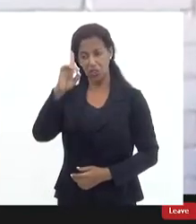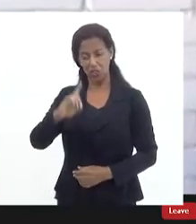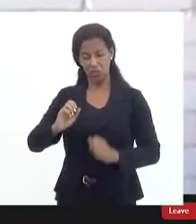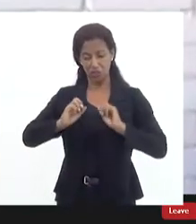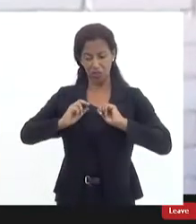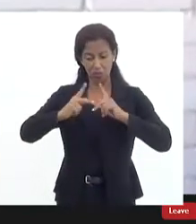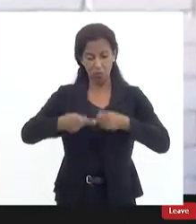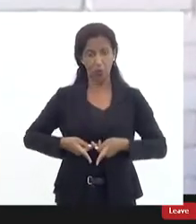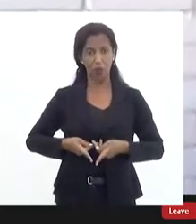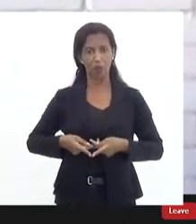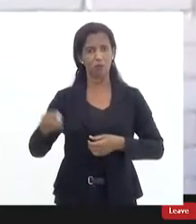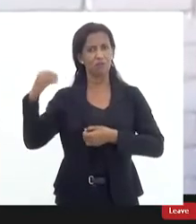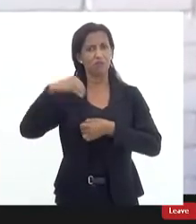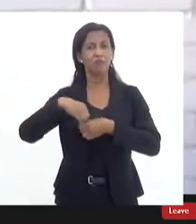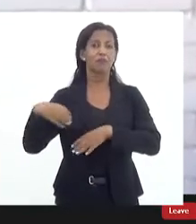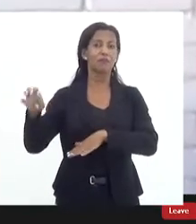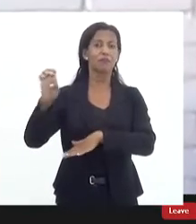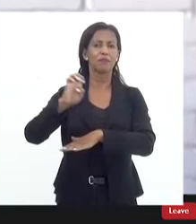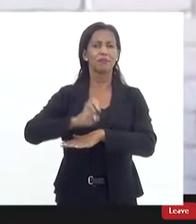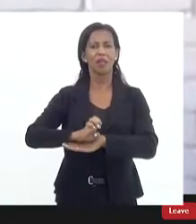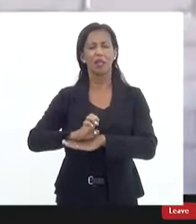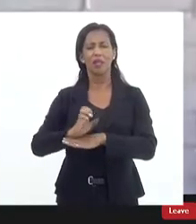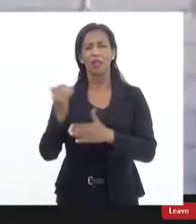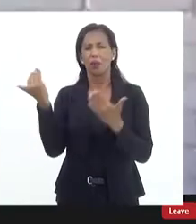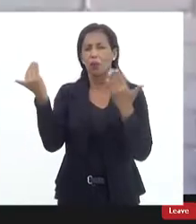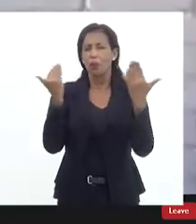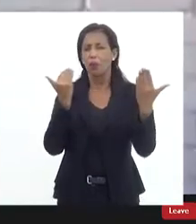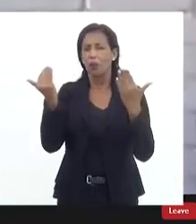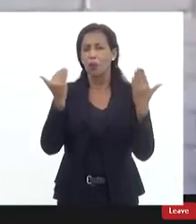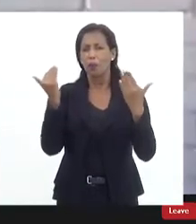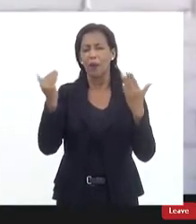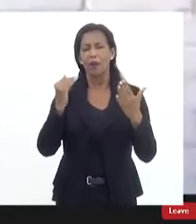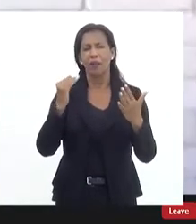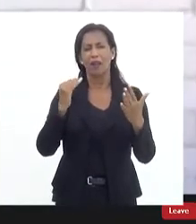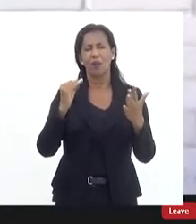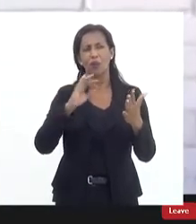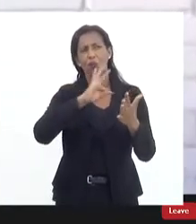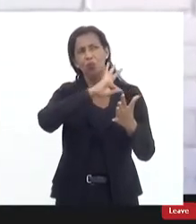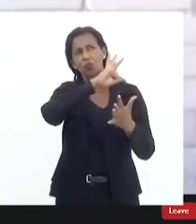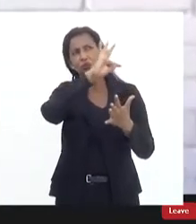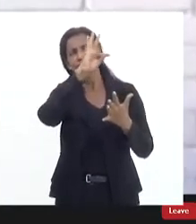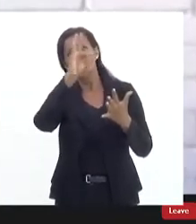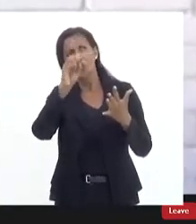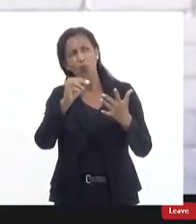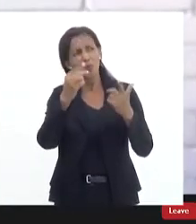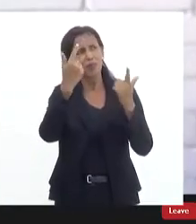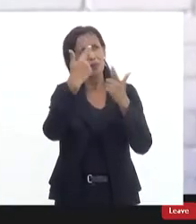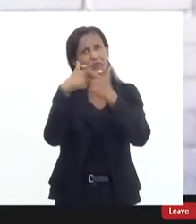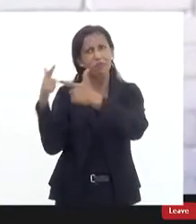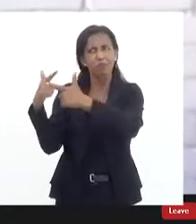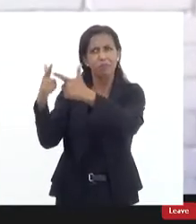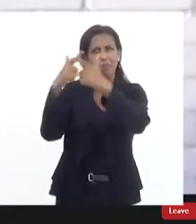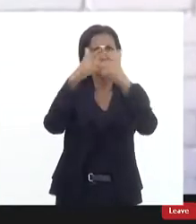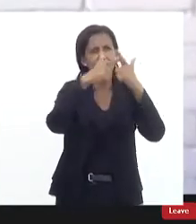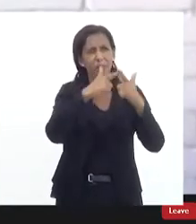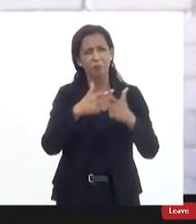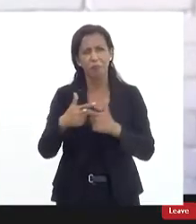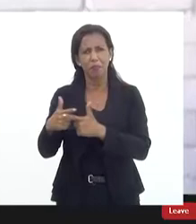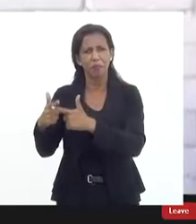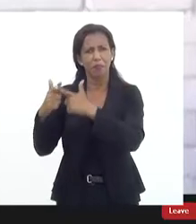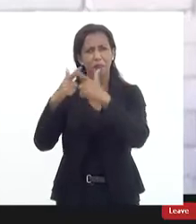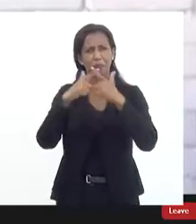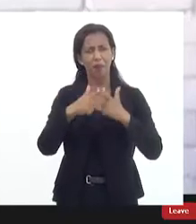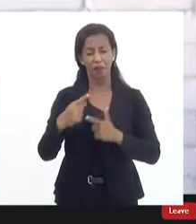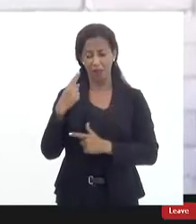humanos no nosso estado e não relacionar com todas essas outras ausências a gente vive uma bomba relógio social que